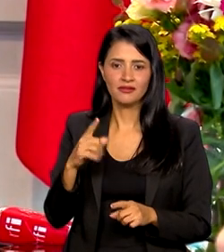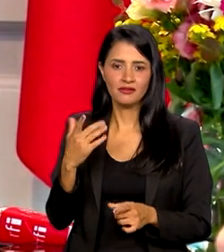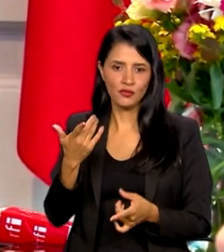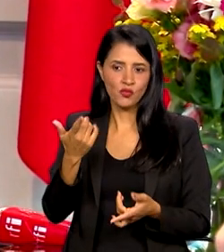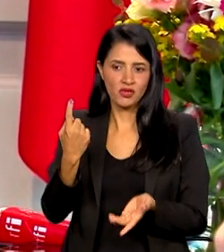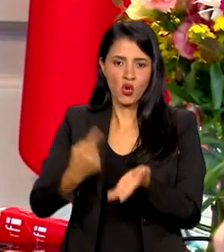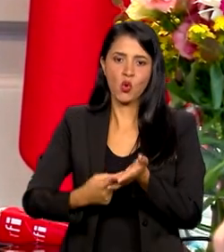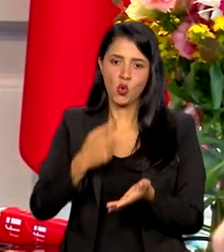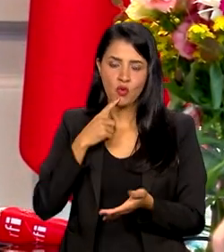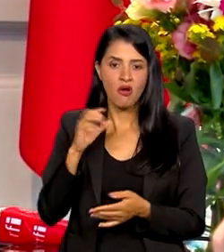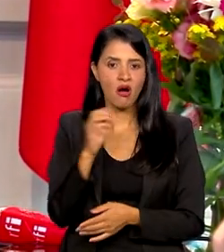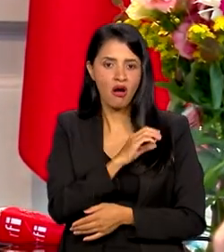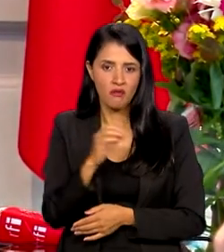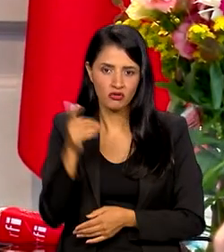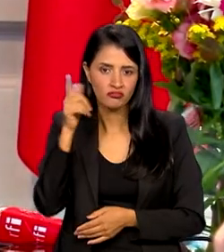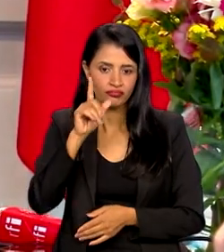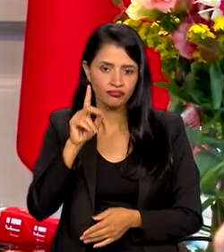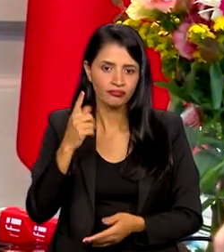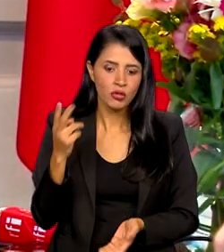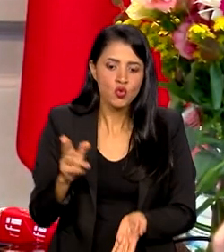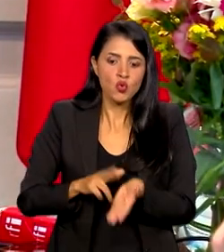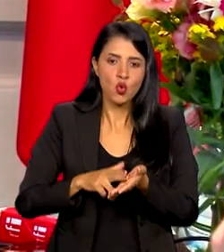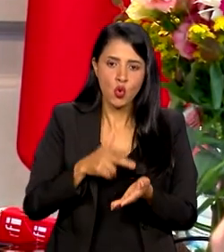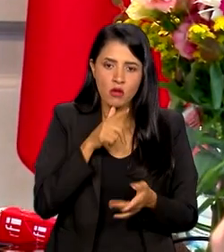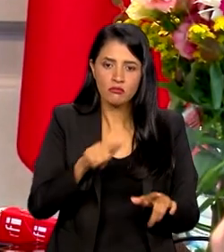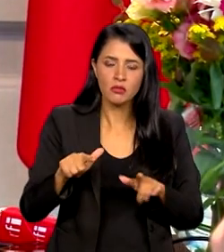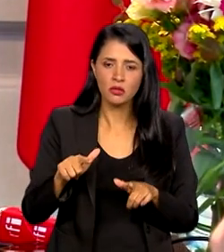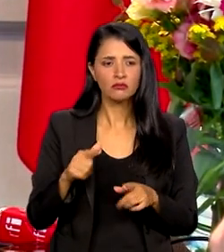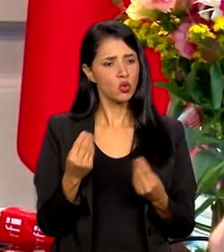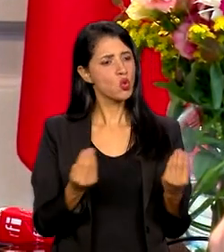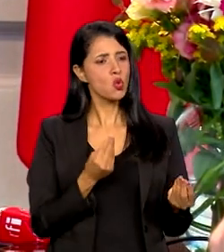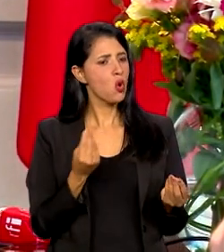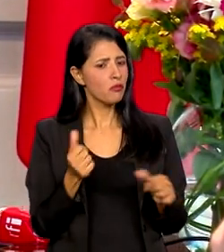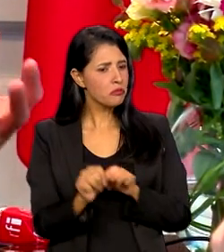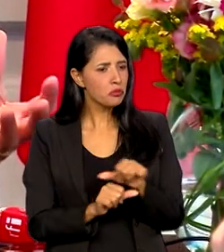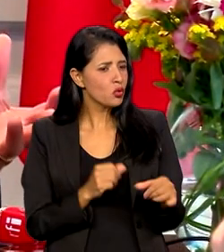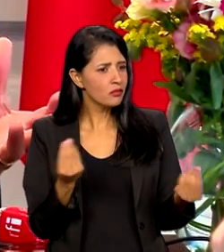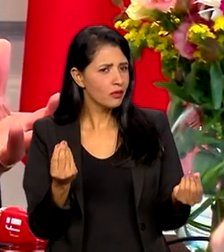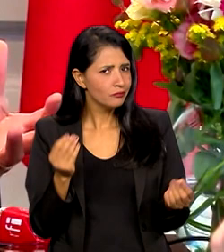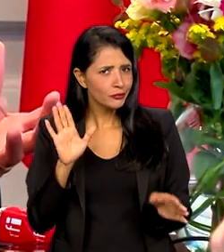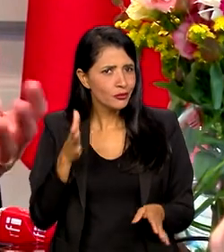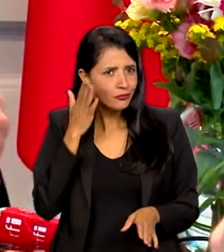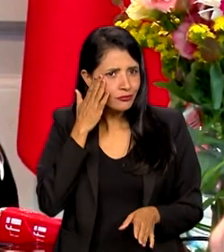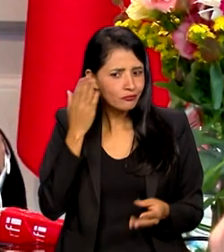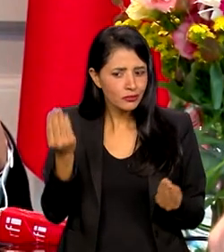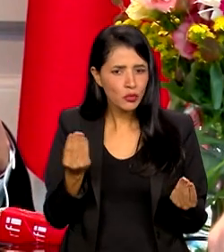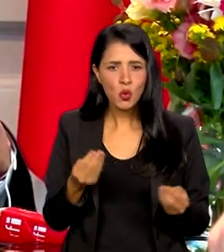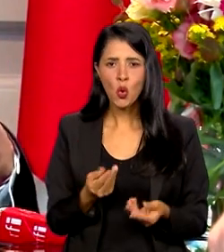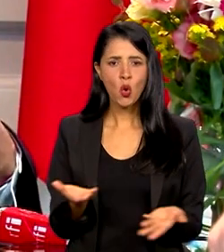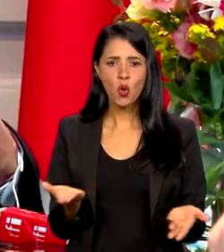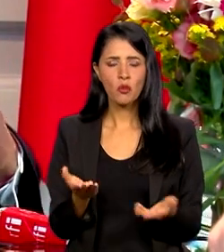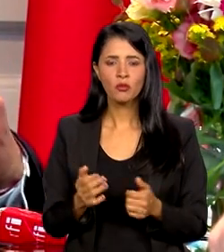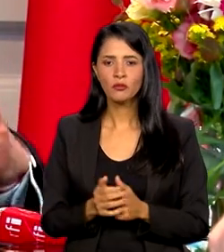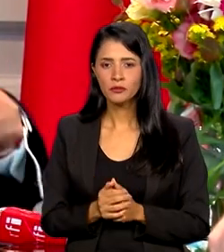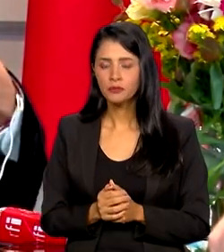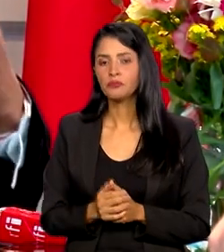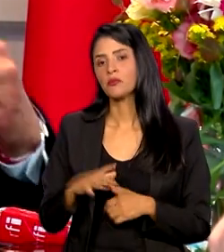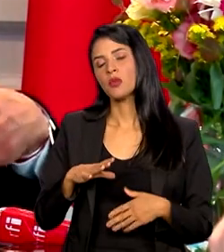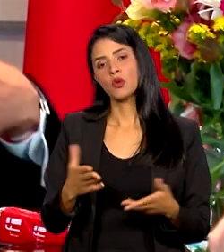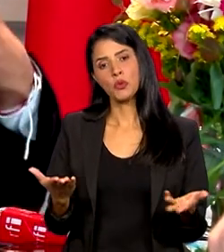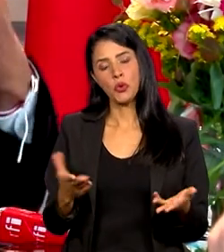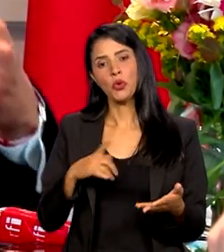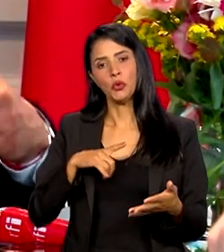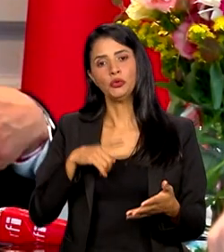facilitar esse reconhecimento, ser mais rápido. Como? Exatamente como? O que muda? Nós sabemos como é o processo atualmente. Não, hoje há uma série de